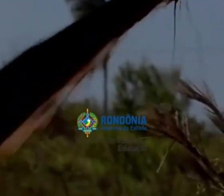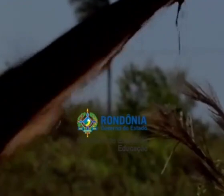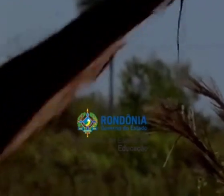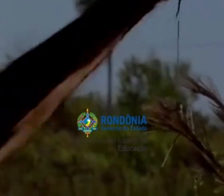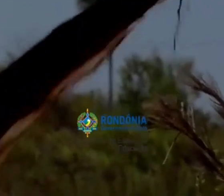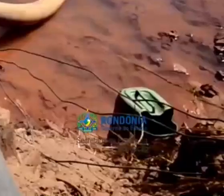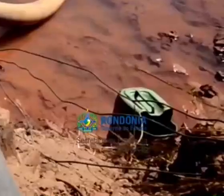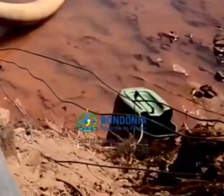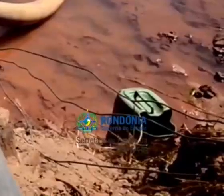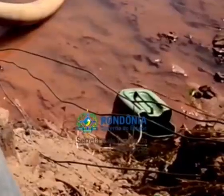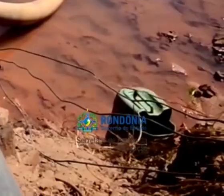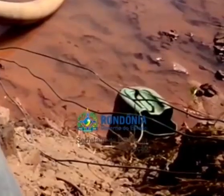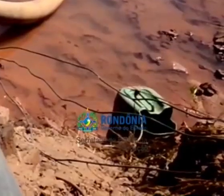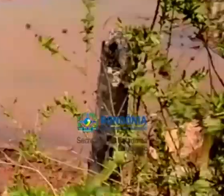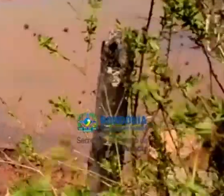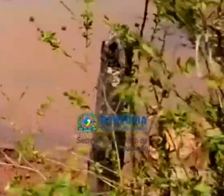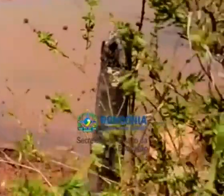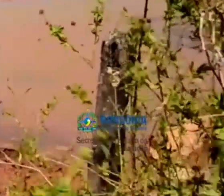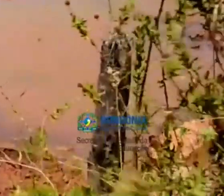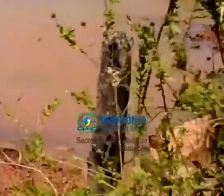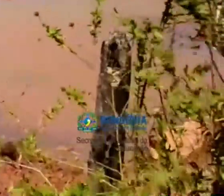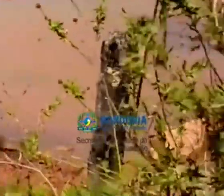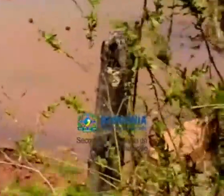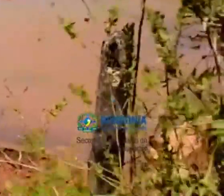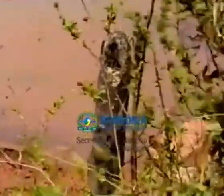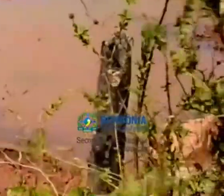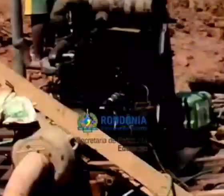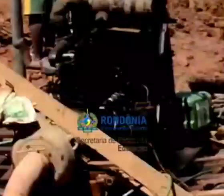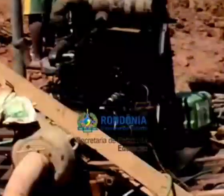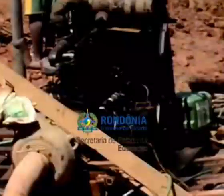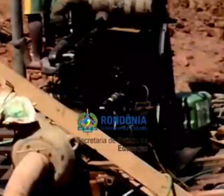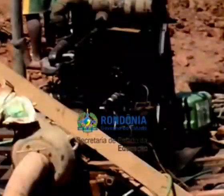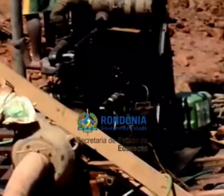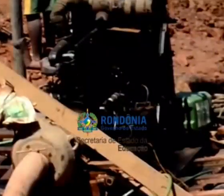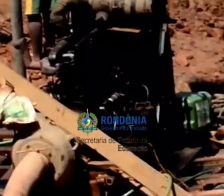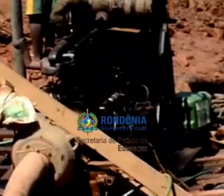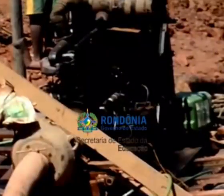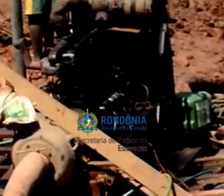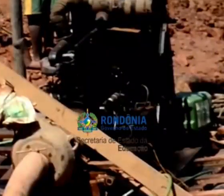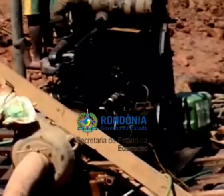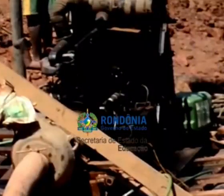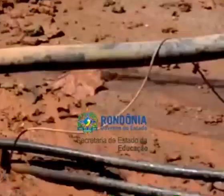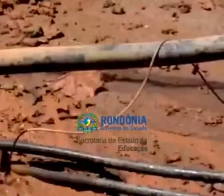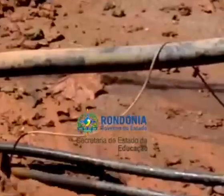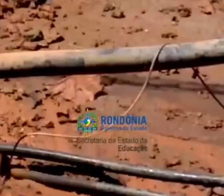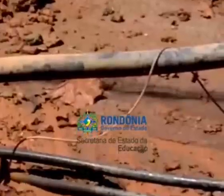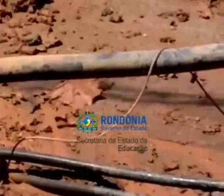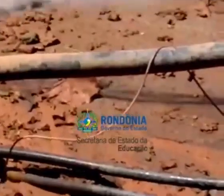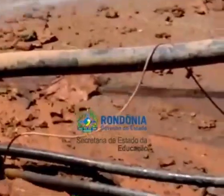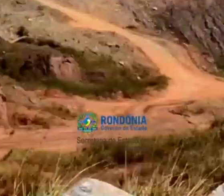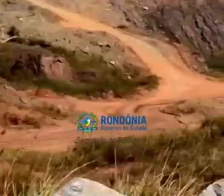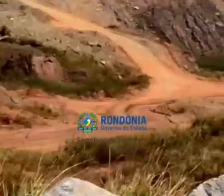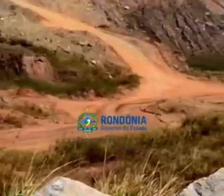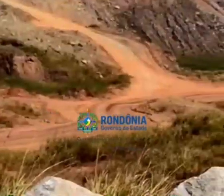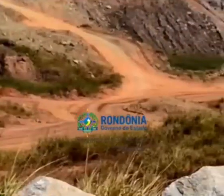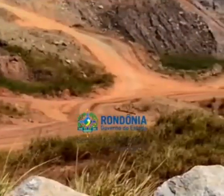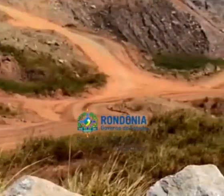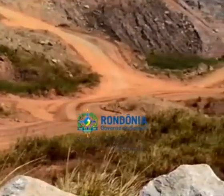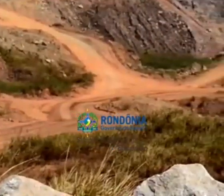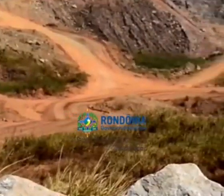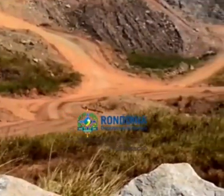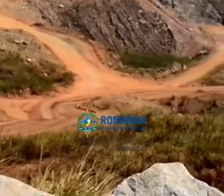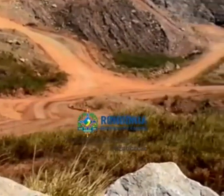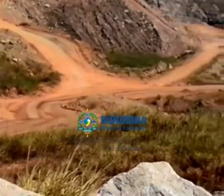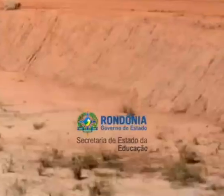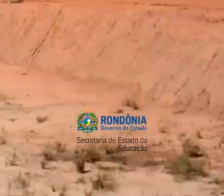estânio. É relativamente rara na natureza e sendo usado crescentemente na indústria.